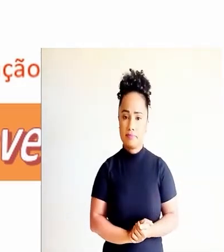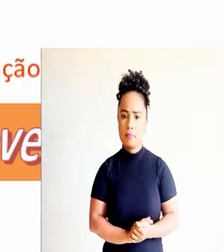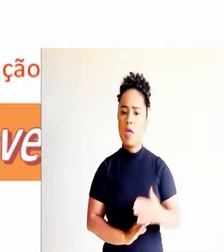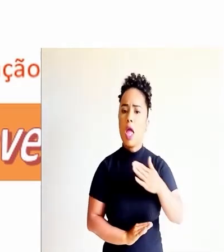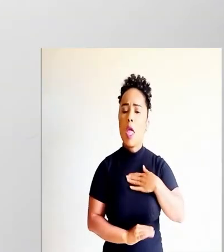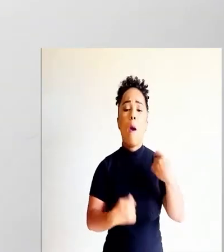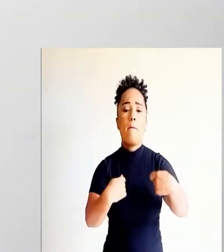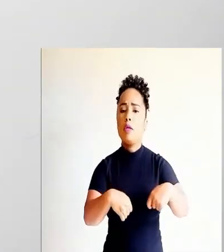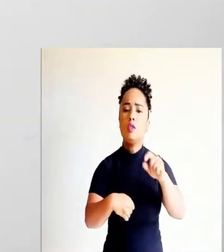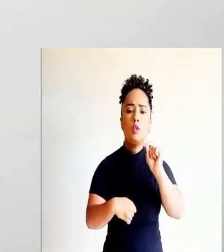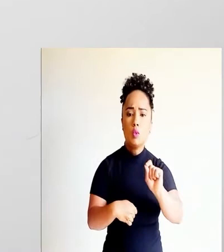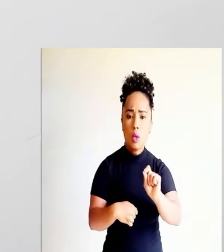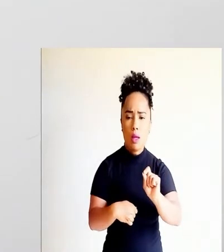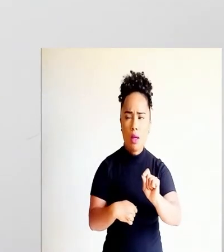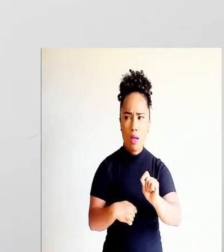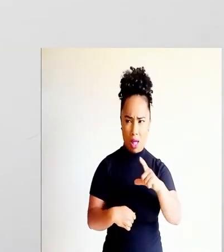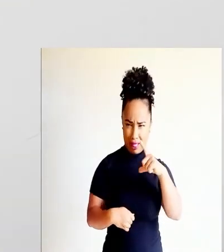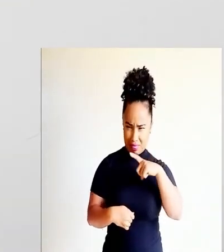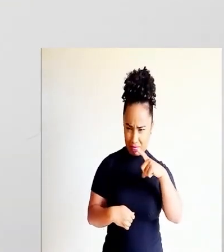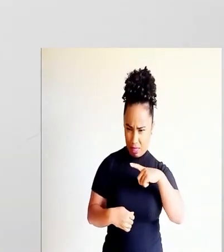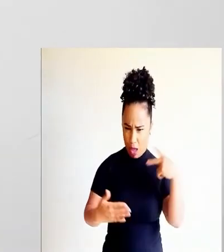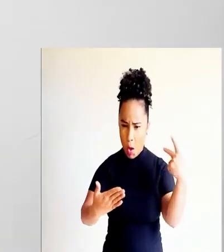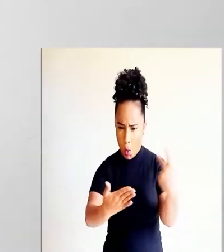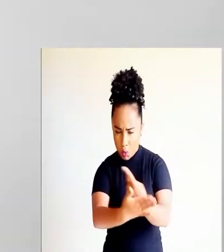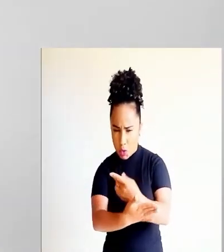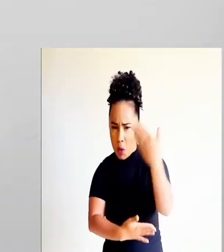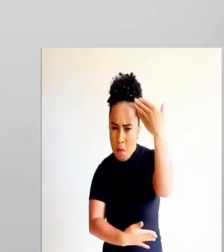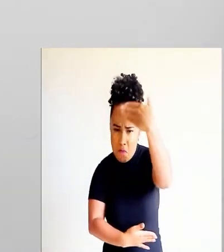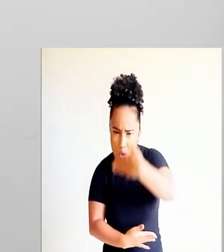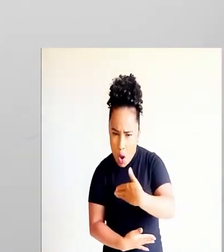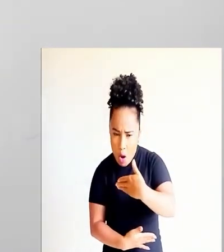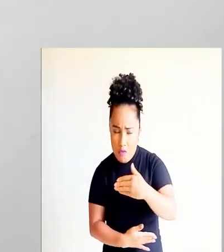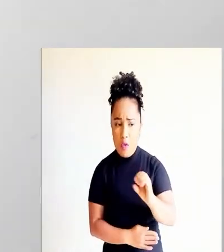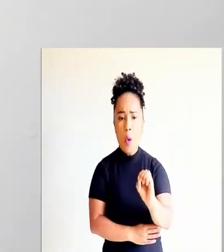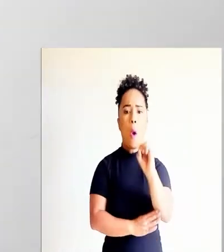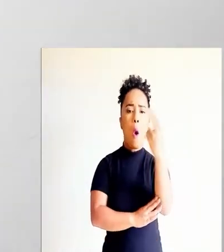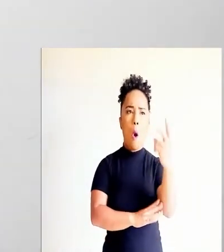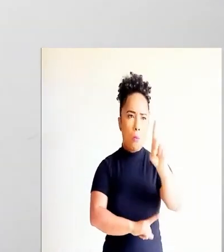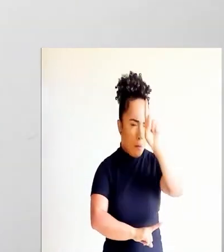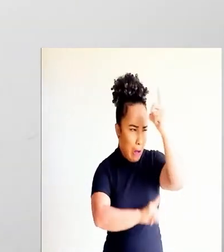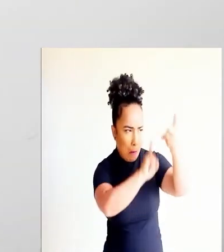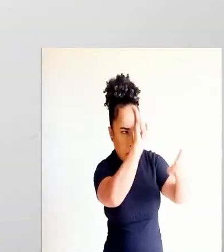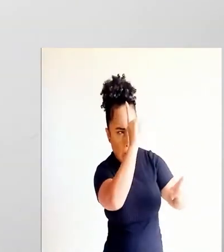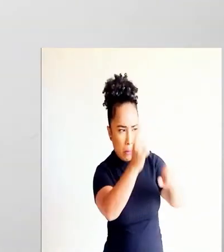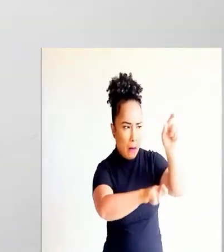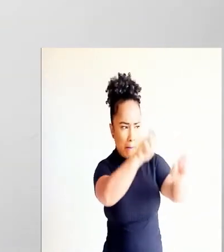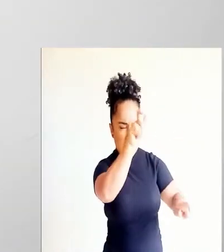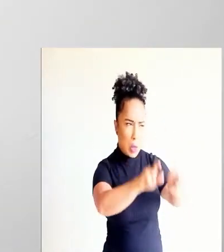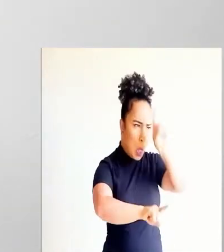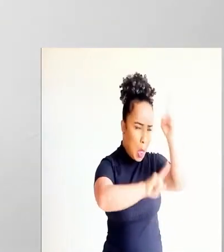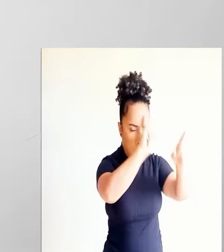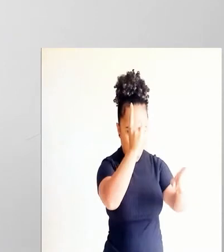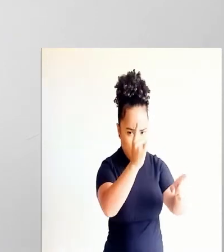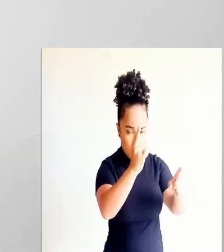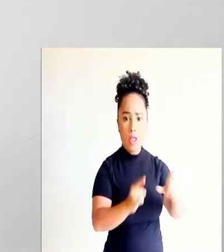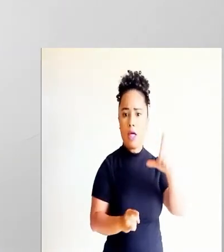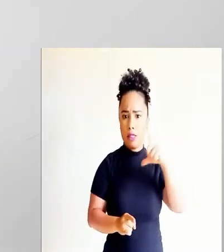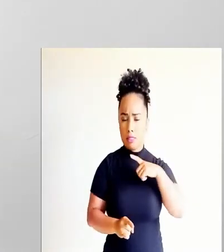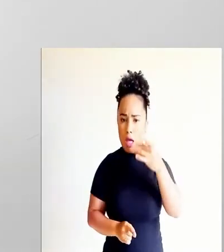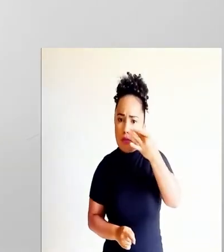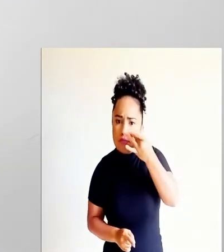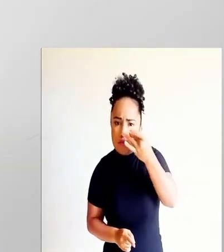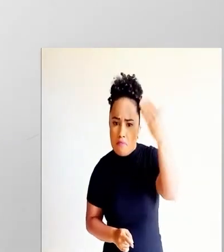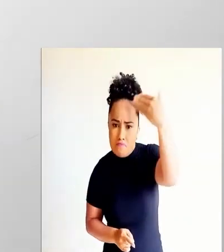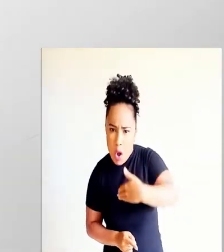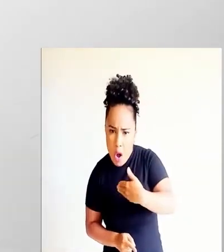acontecimento. Eu tenho que me perguntar o quê? Isso aconteceu mesmo, ou alguém falou ou inventou? Isso